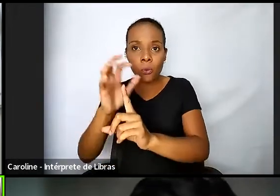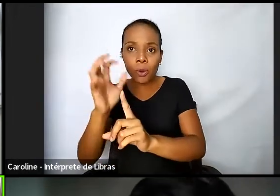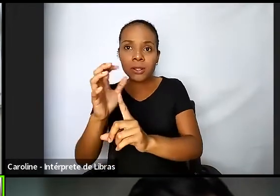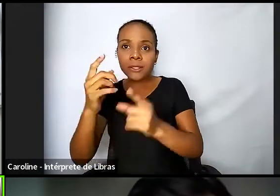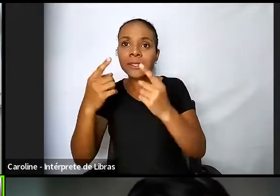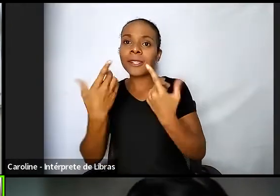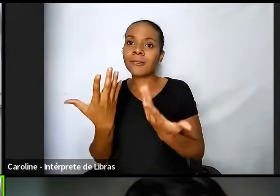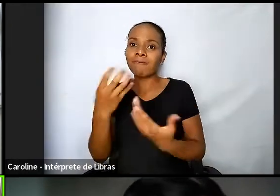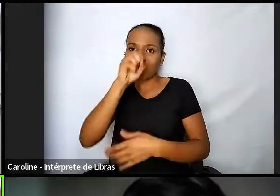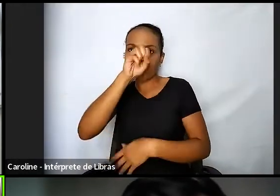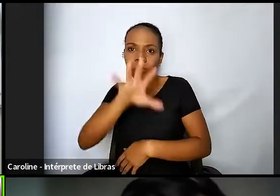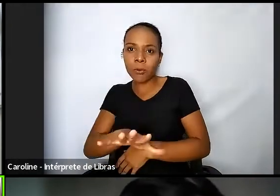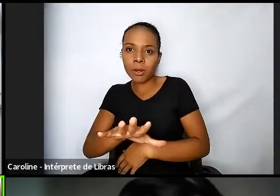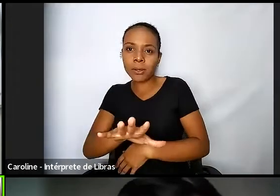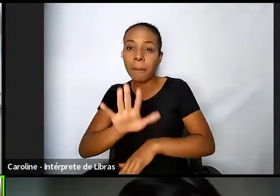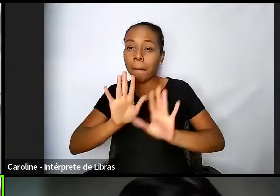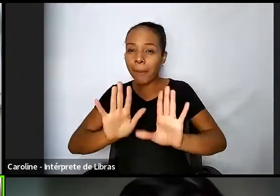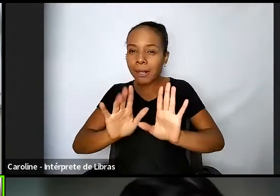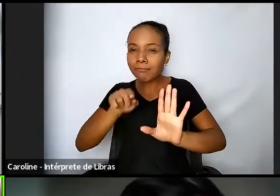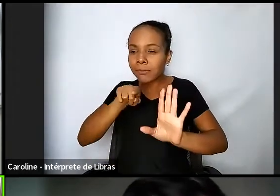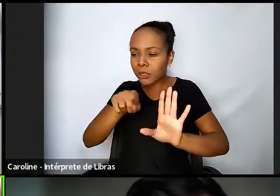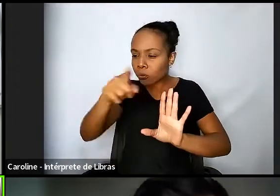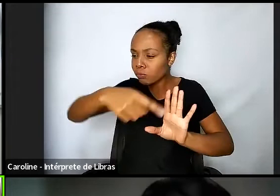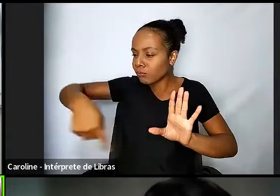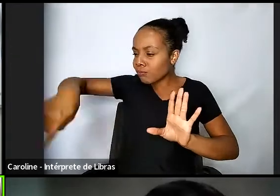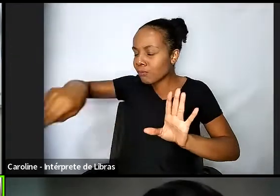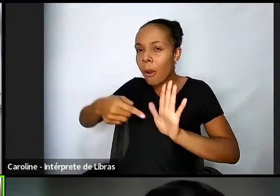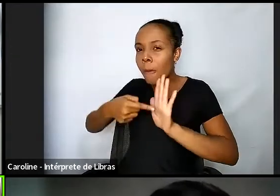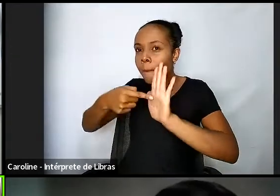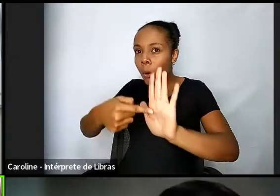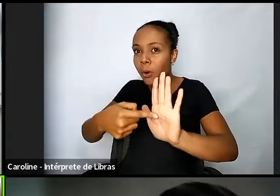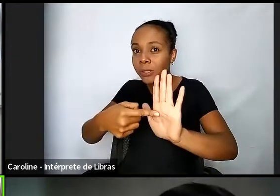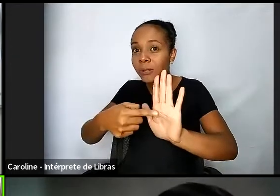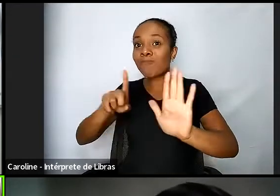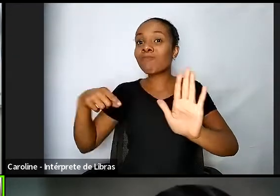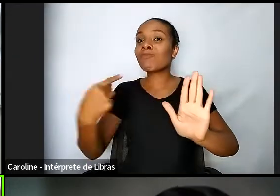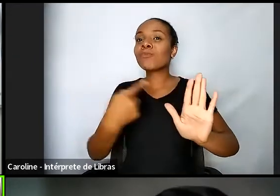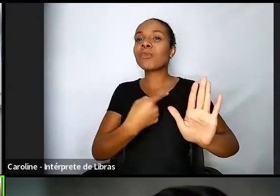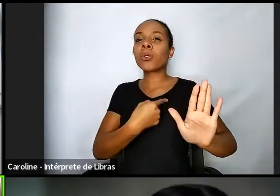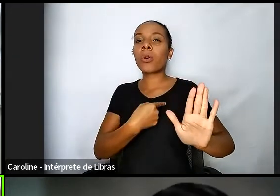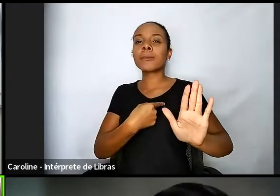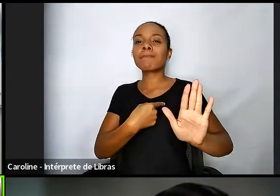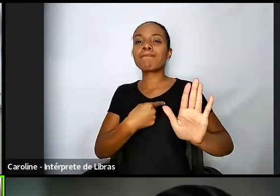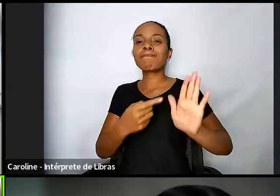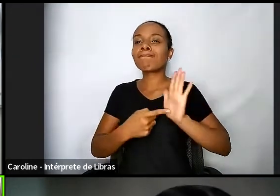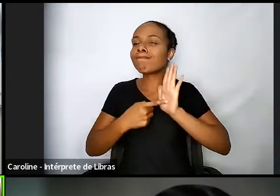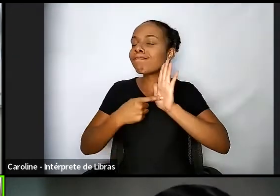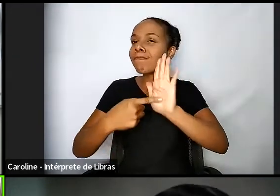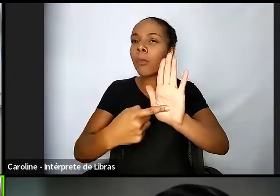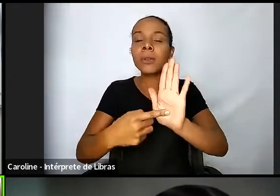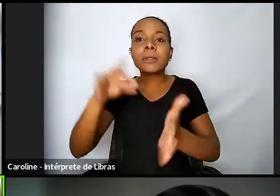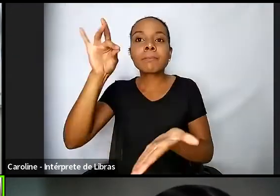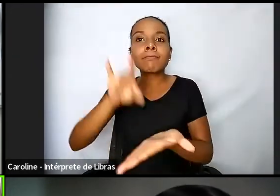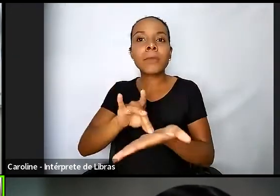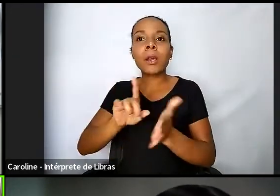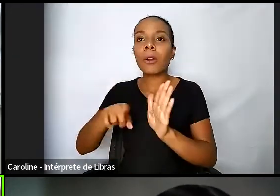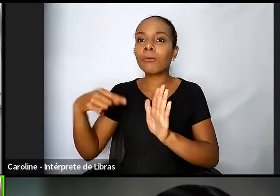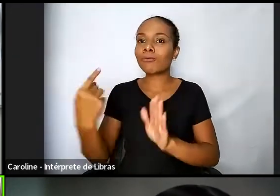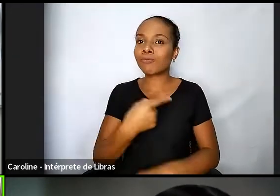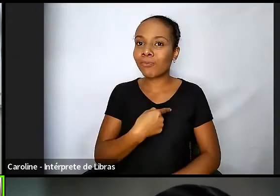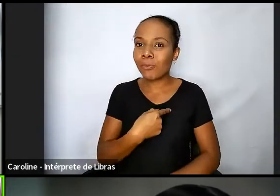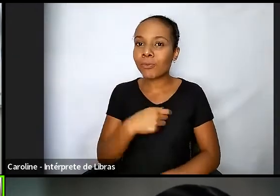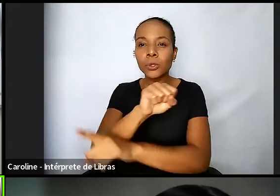é o retrato das nossas escolhas e de cada um de nós né então é